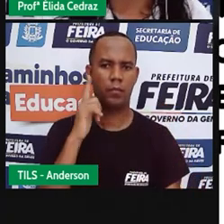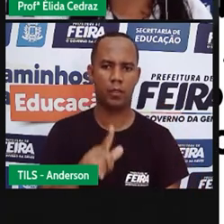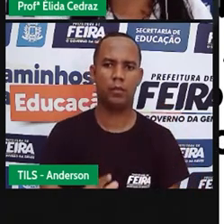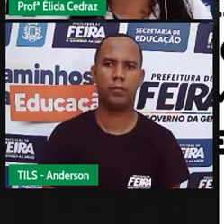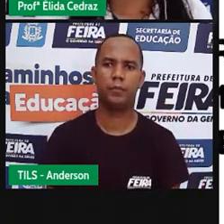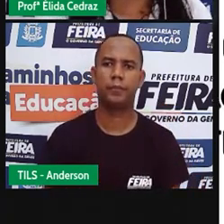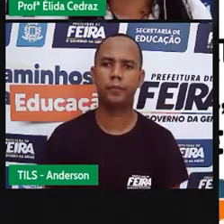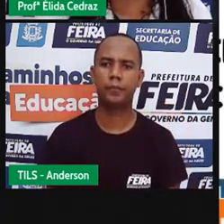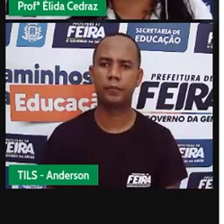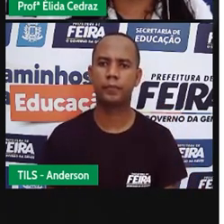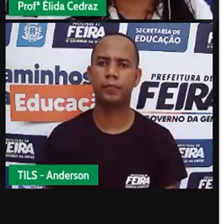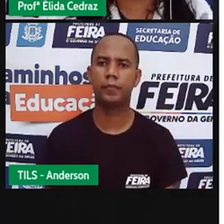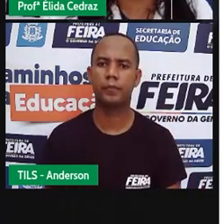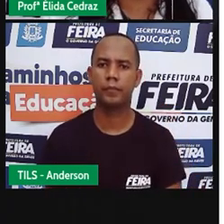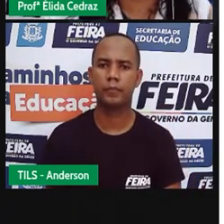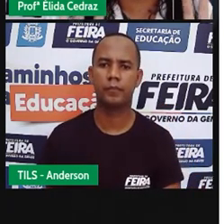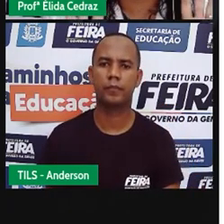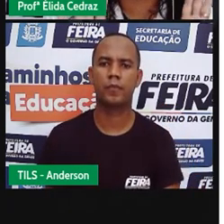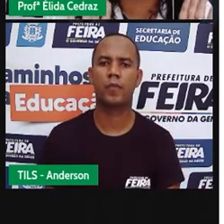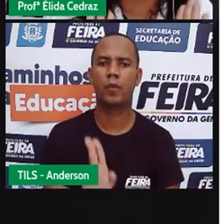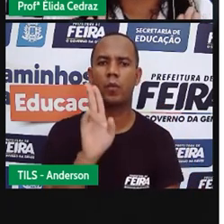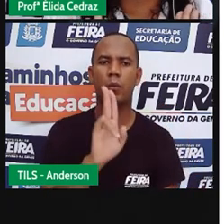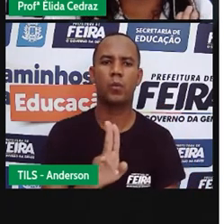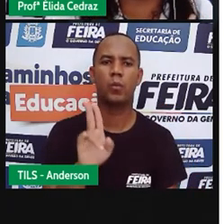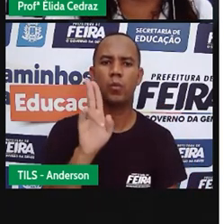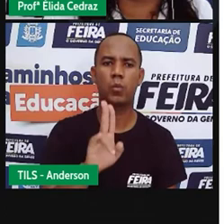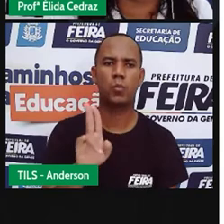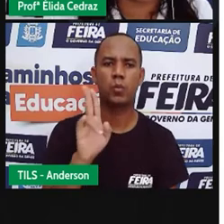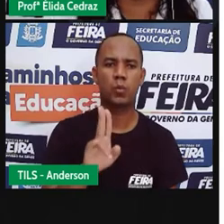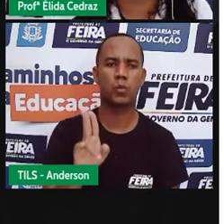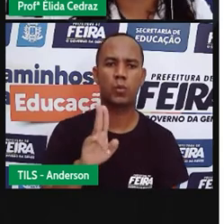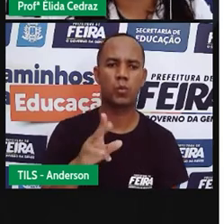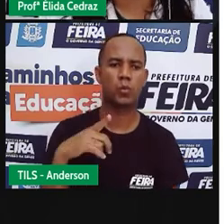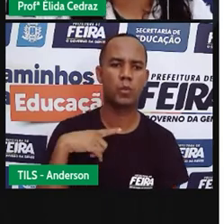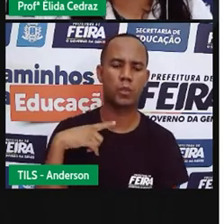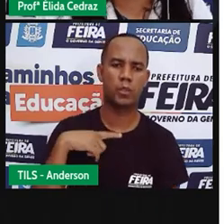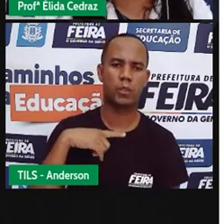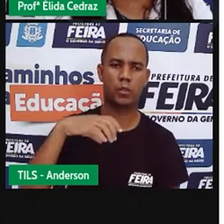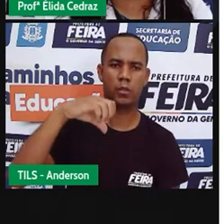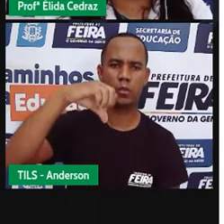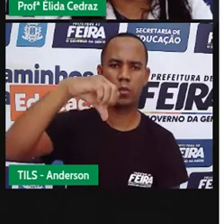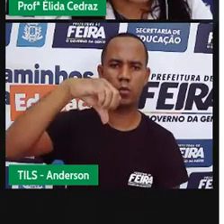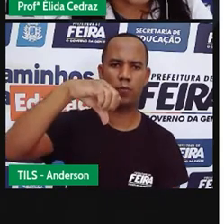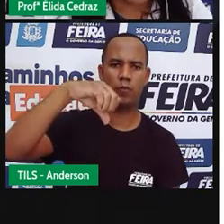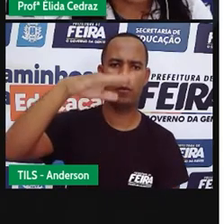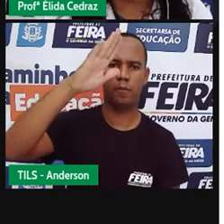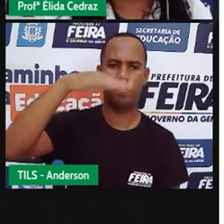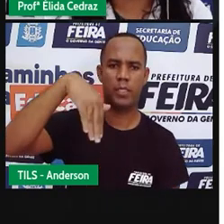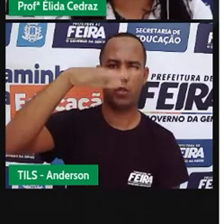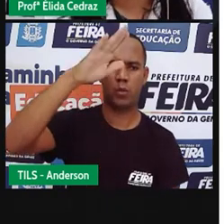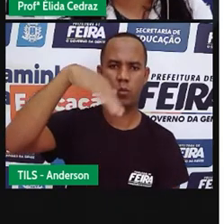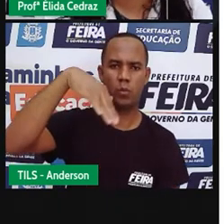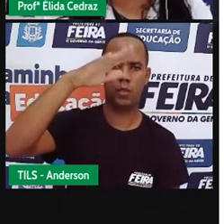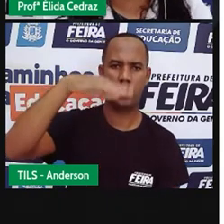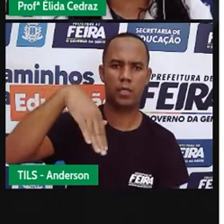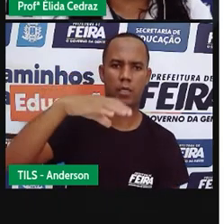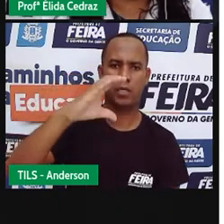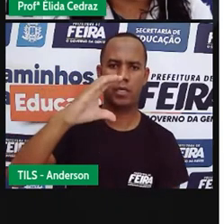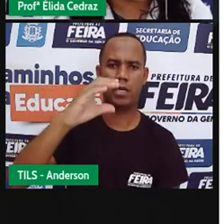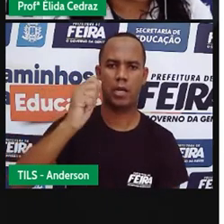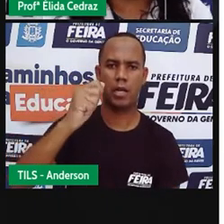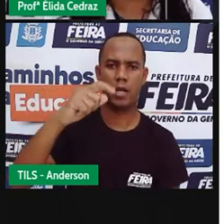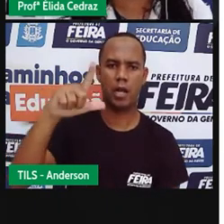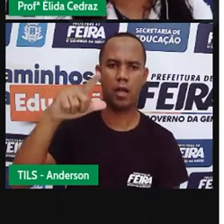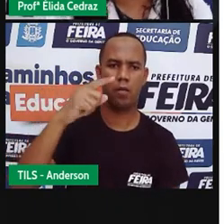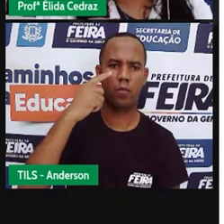os materiais mais utilizados já pode separar o móvel pintura com calo tintas